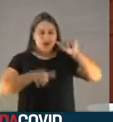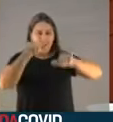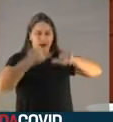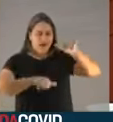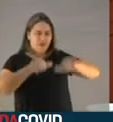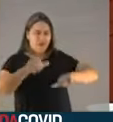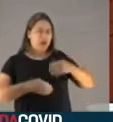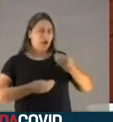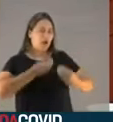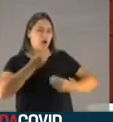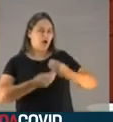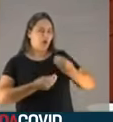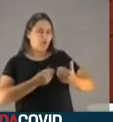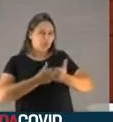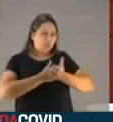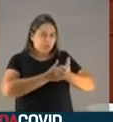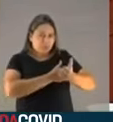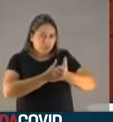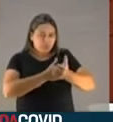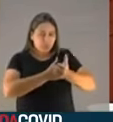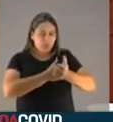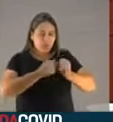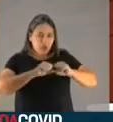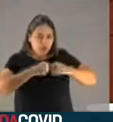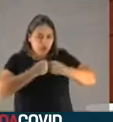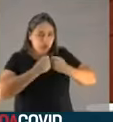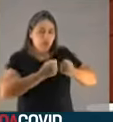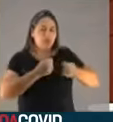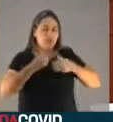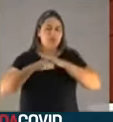ele se conduziu no combate à Covid-19.